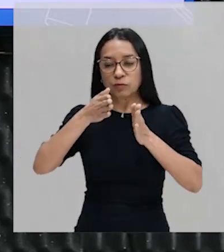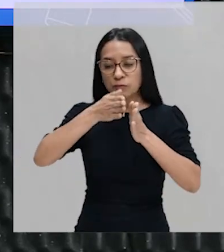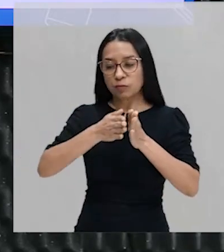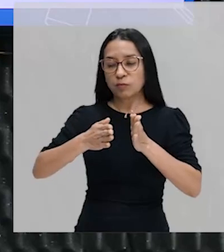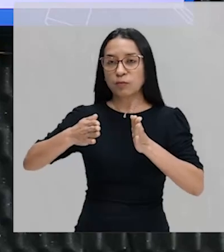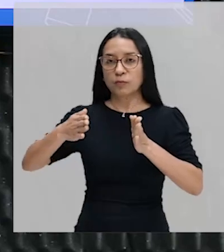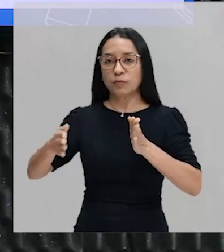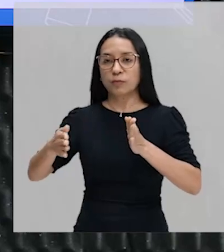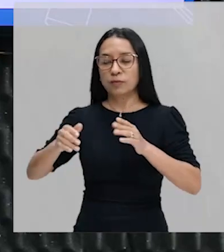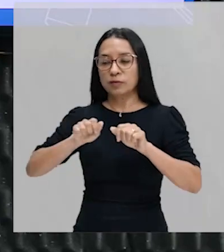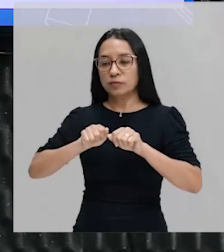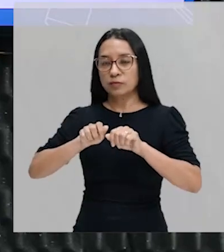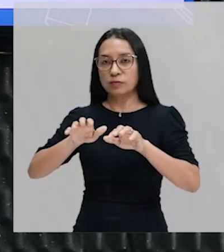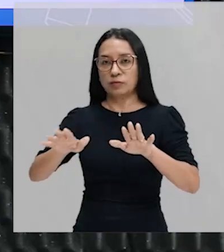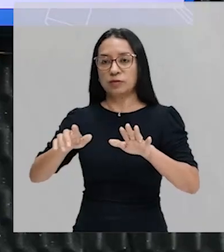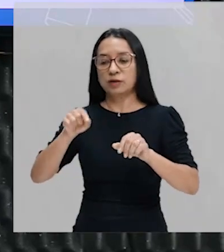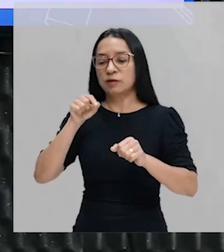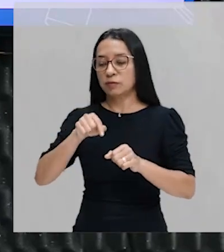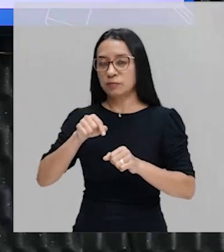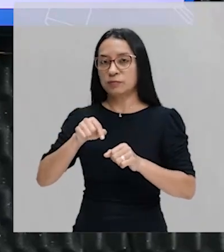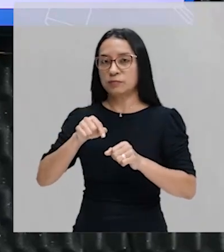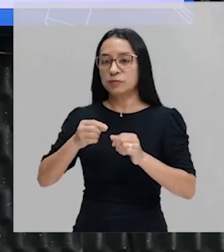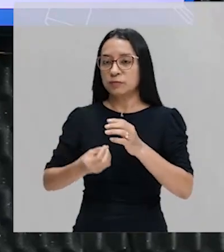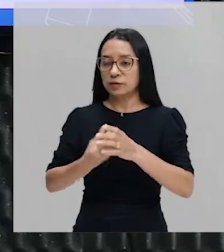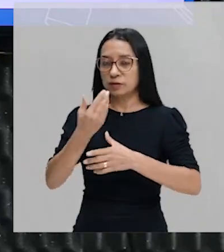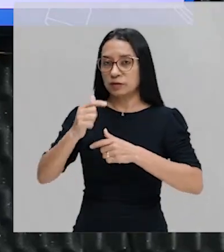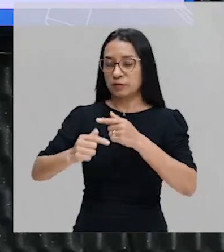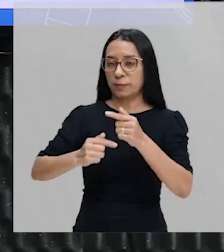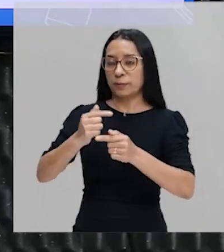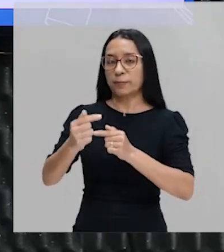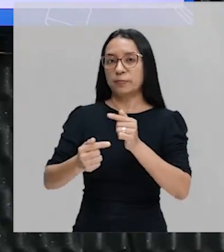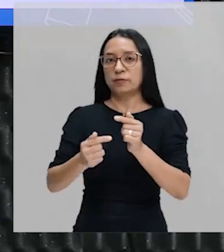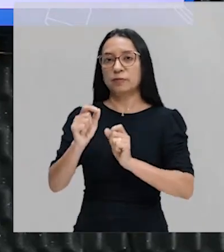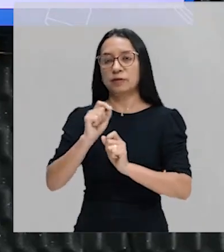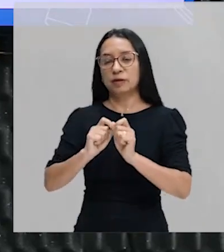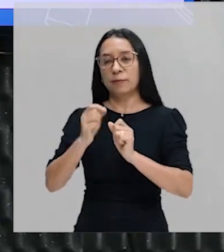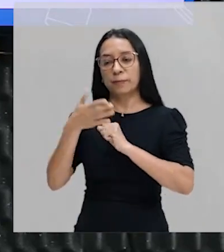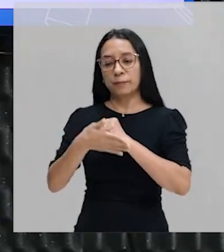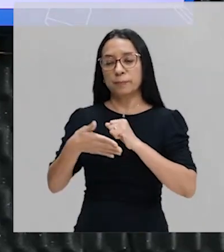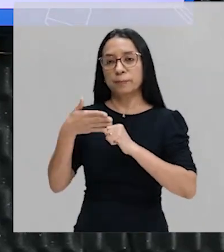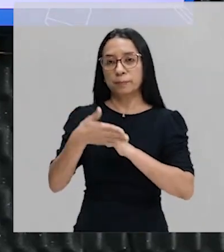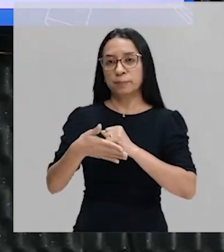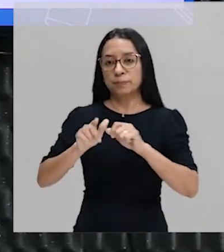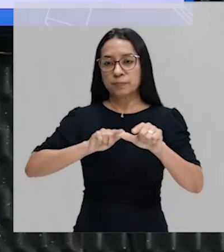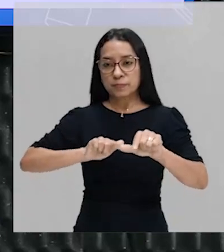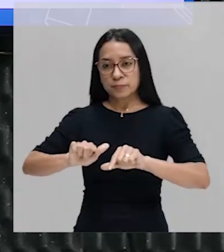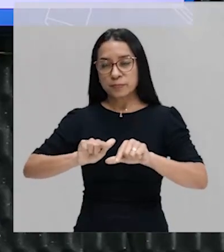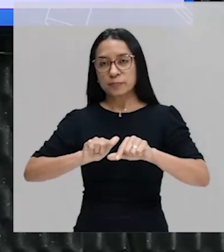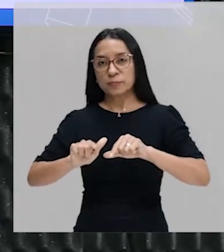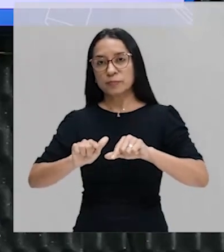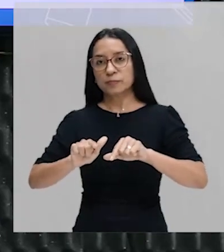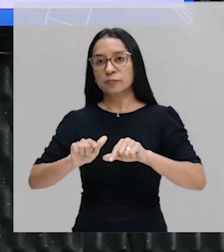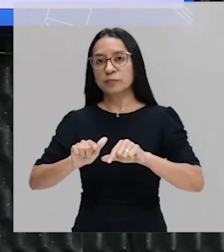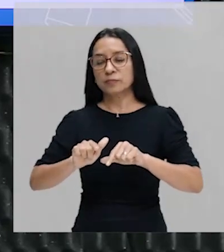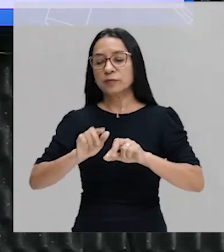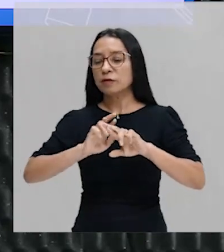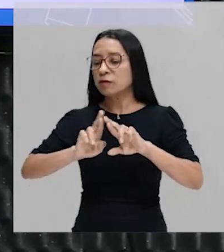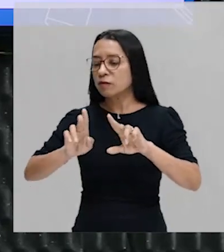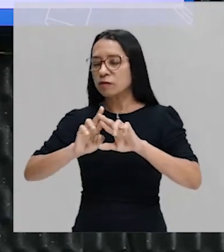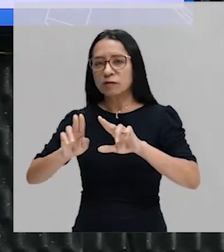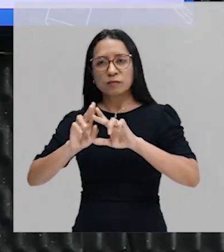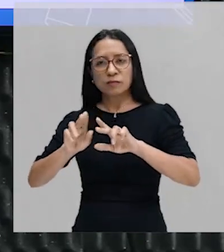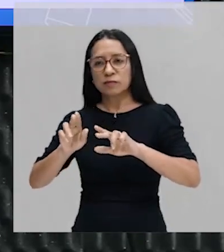colonial, essa matéria-prima é basicamente trabalhada com várias